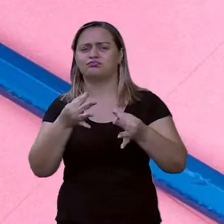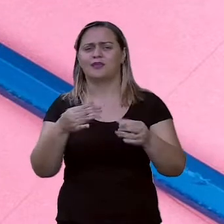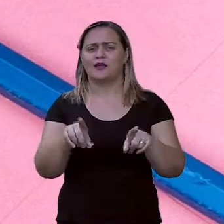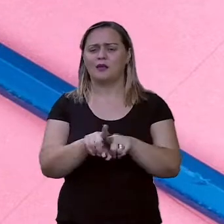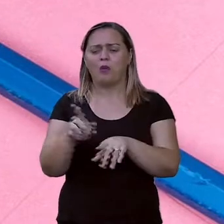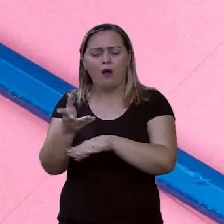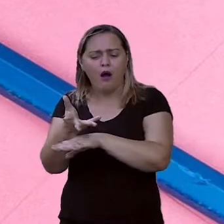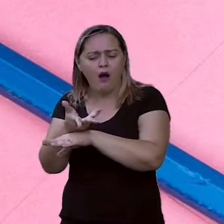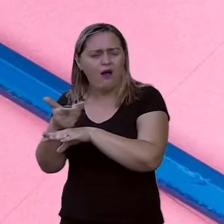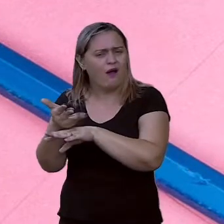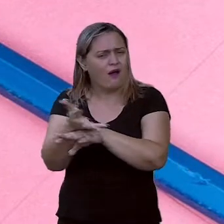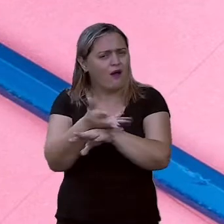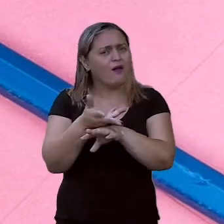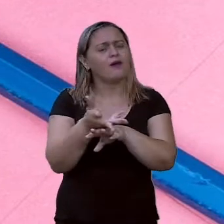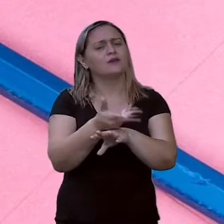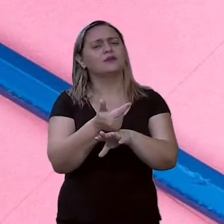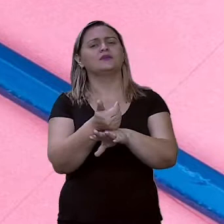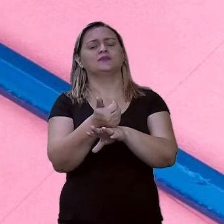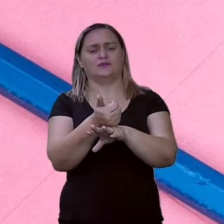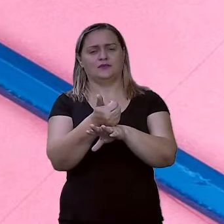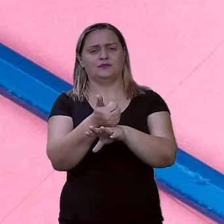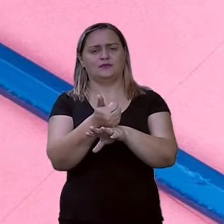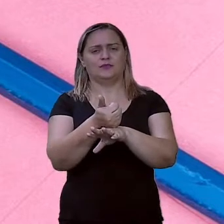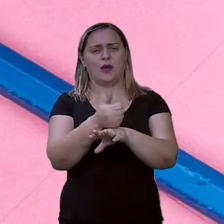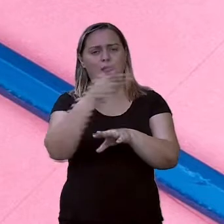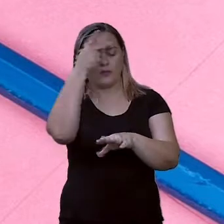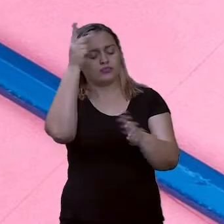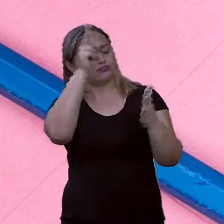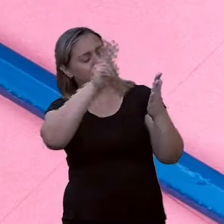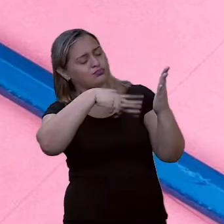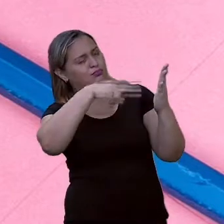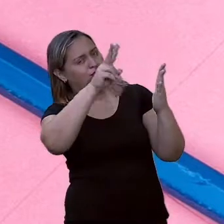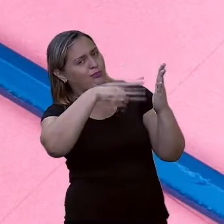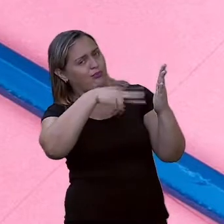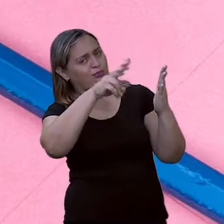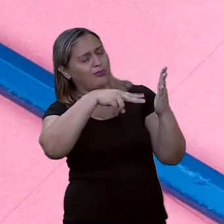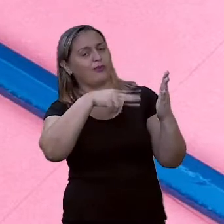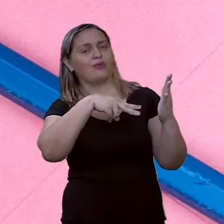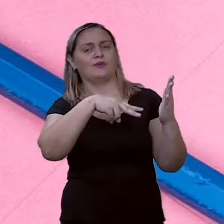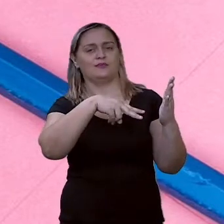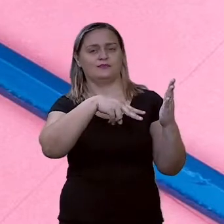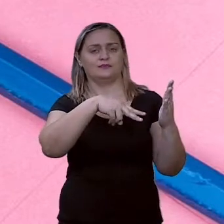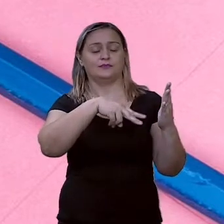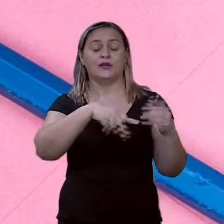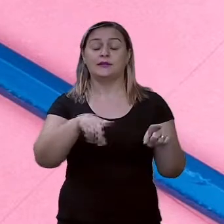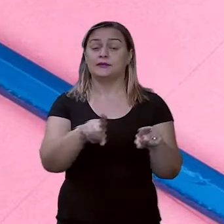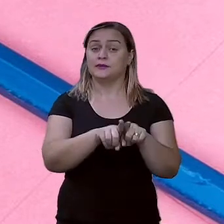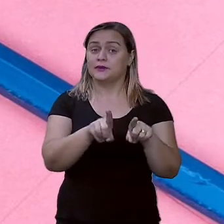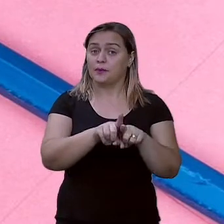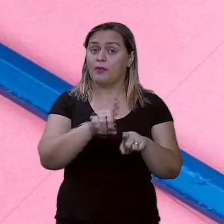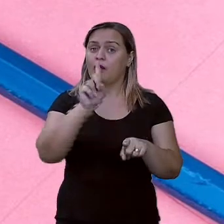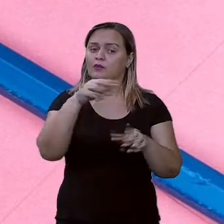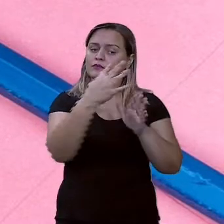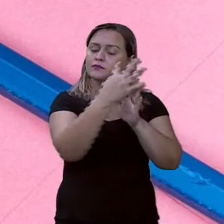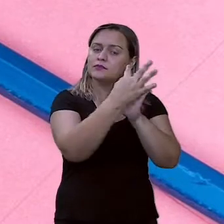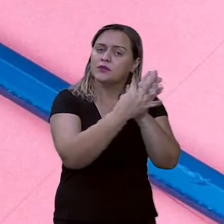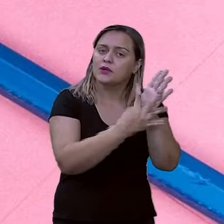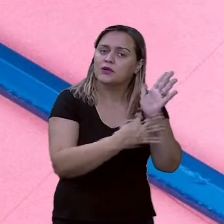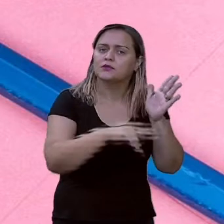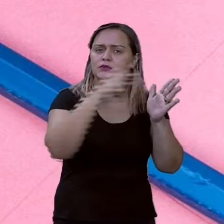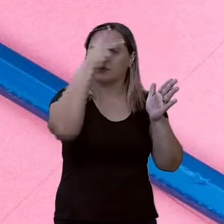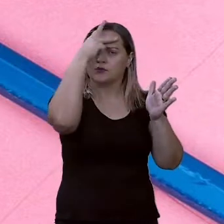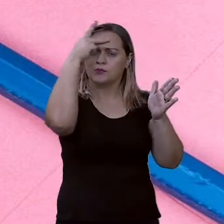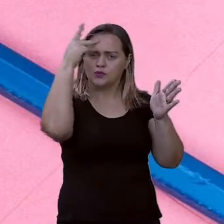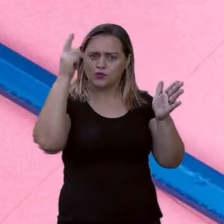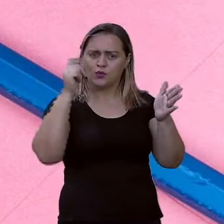convencer o leitor, não é mesmo? Geralmente eles são textos assinados pelo autor. E